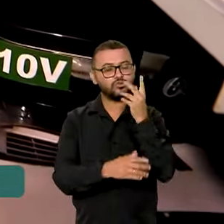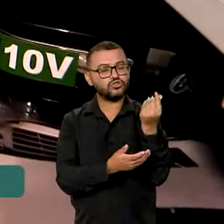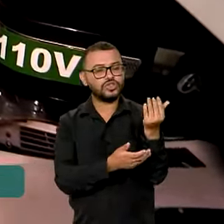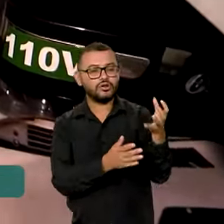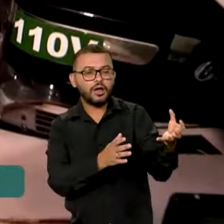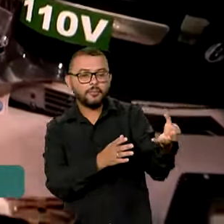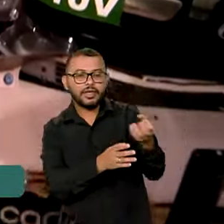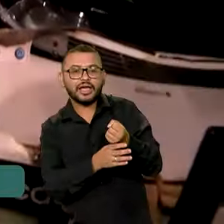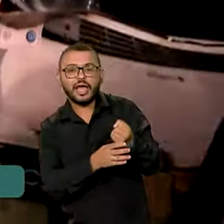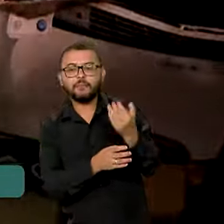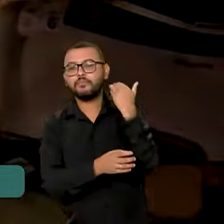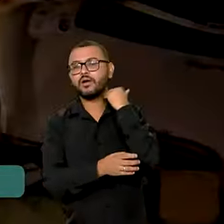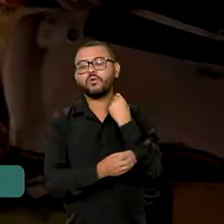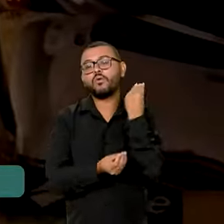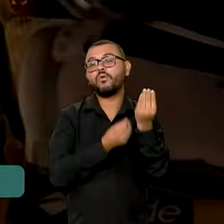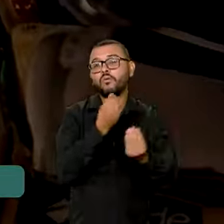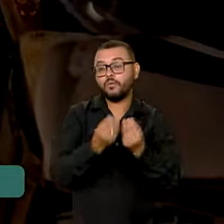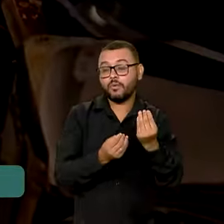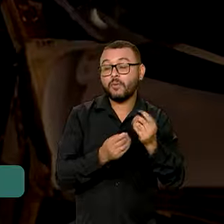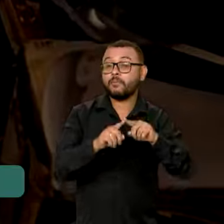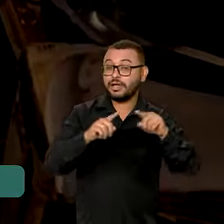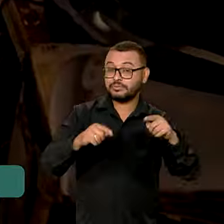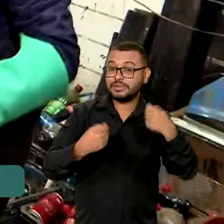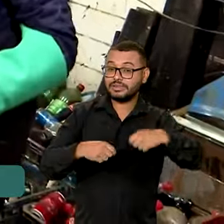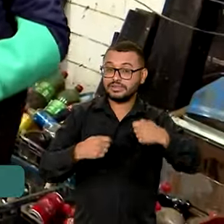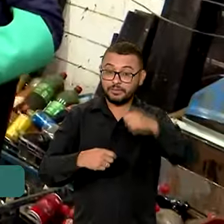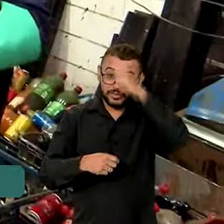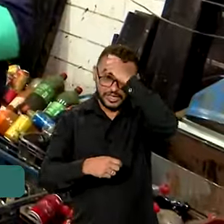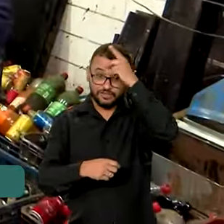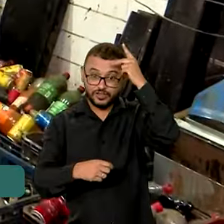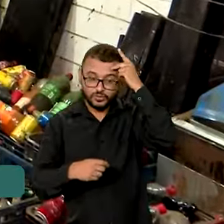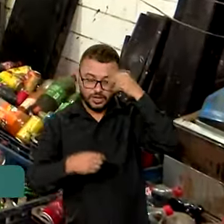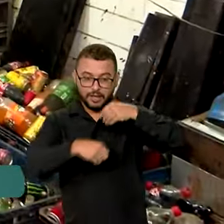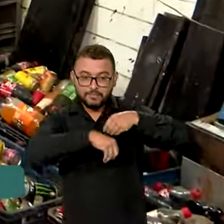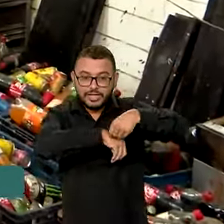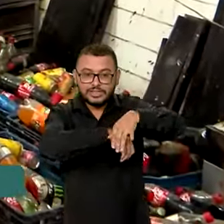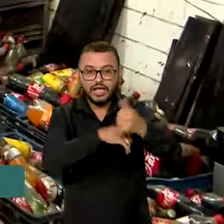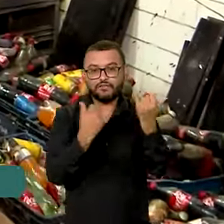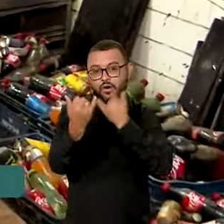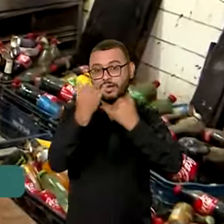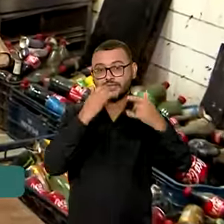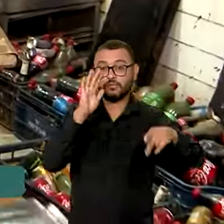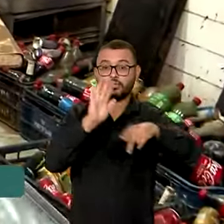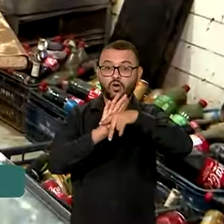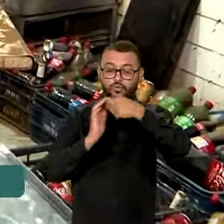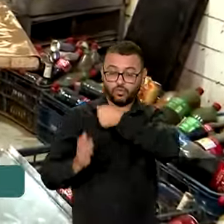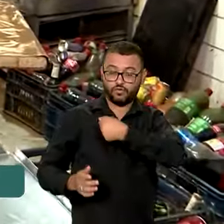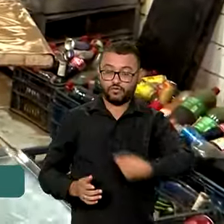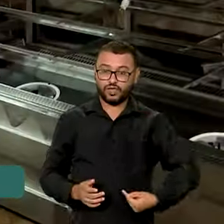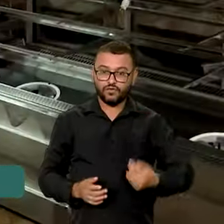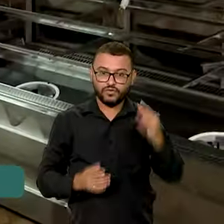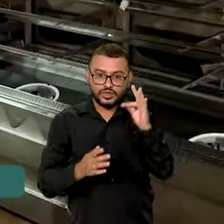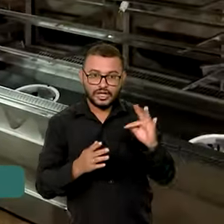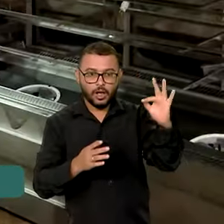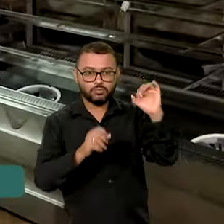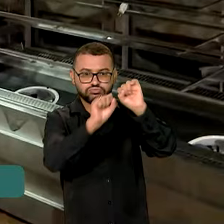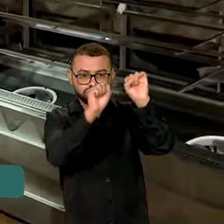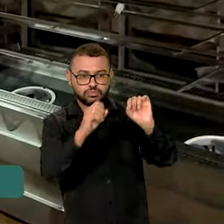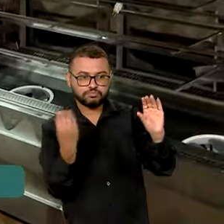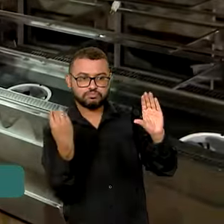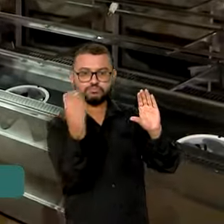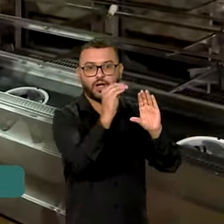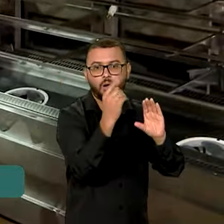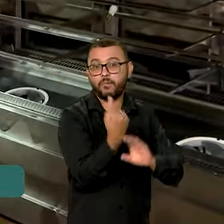o recurso, as prefeituras precisam enviar os dados das famílias afetadas ao governo federal. Neste primeiro